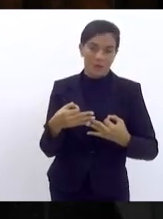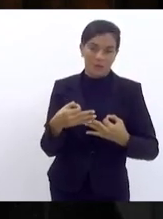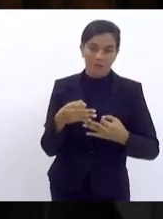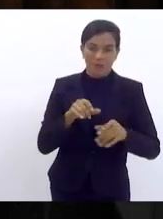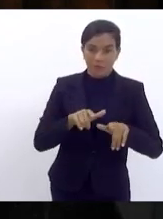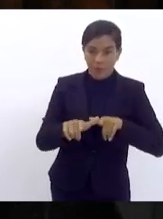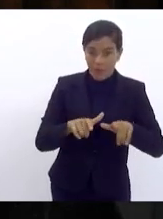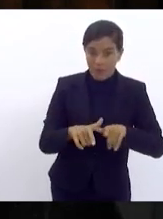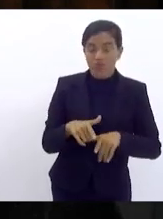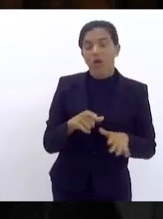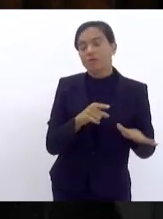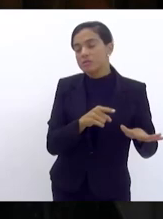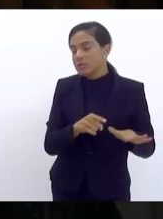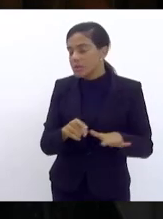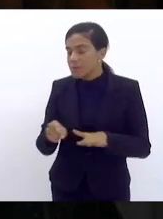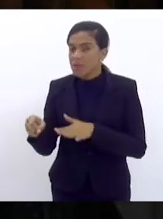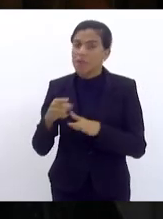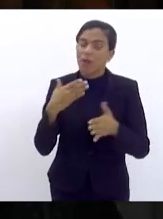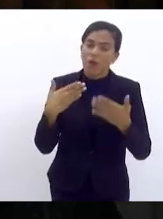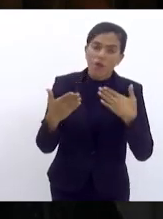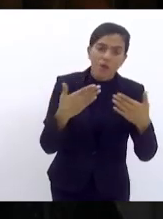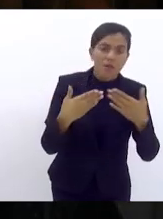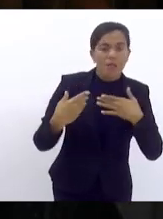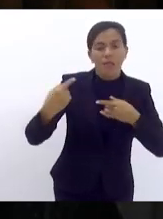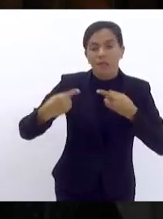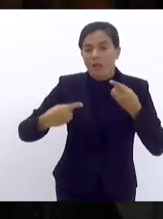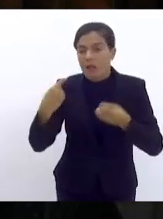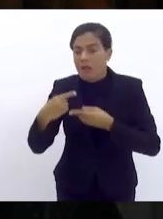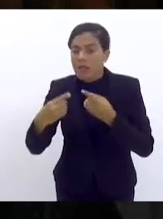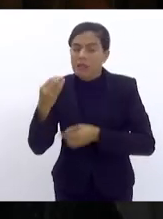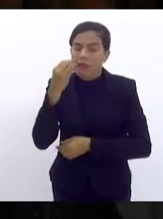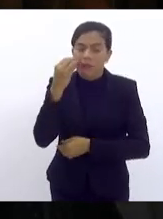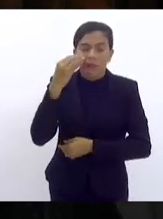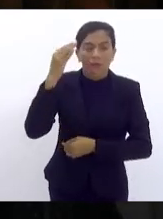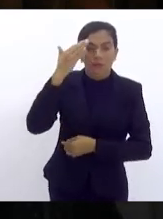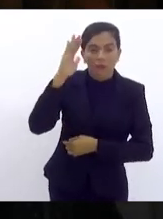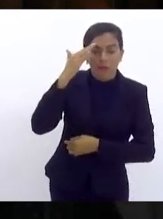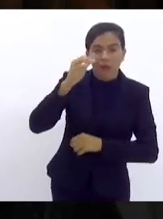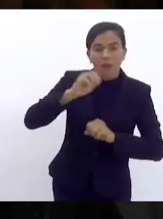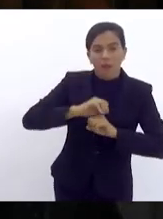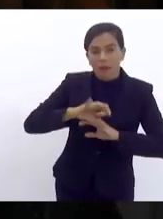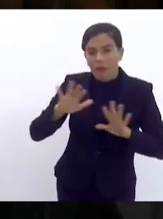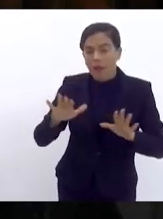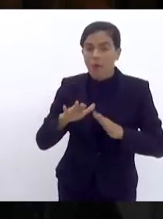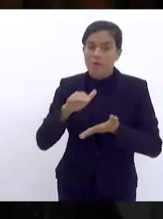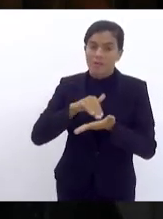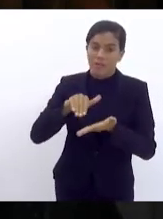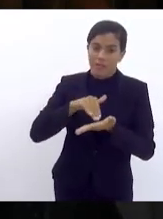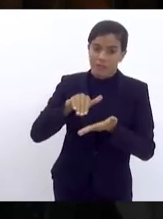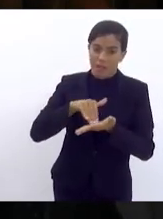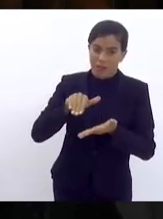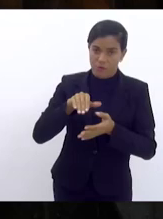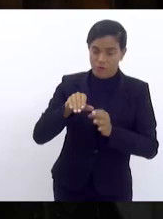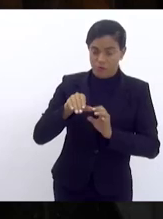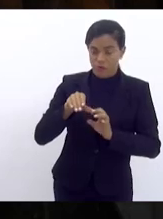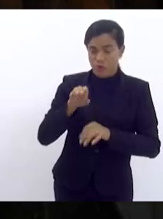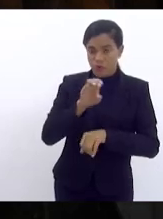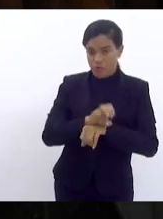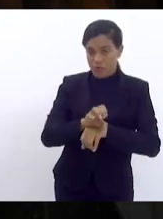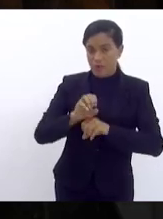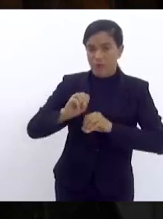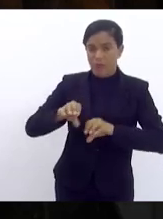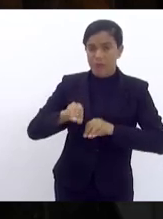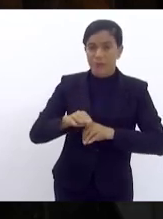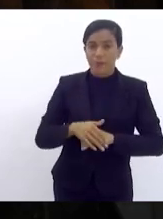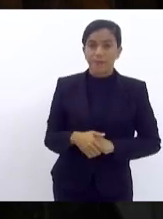semanas dialogando, conversando e buscando entendimento e informações com a Secretaria de Educação e ela